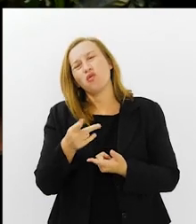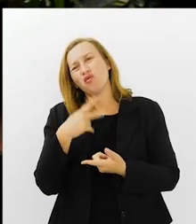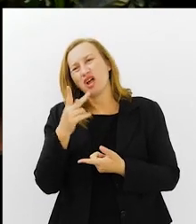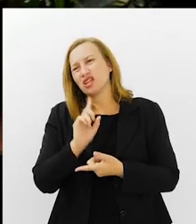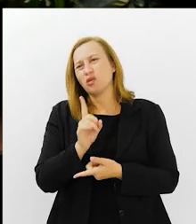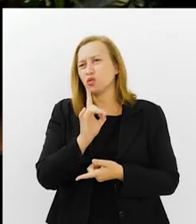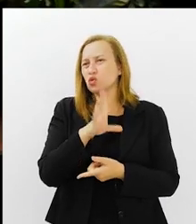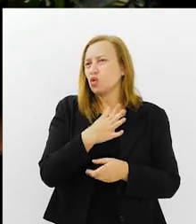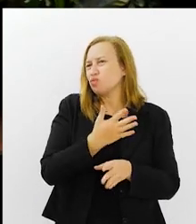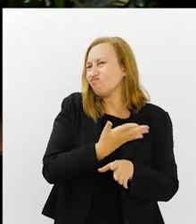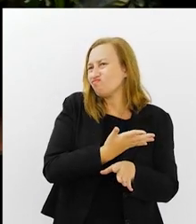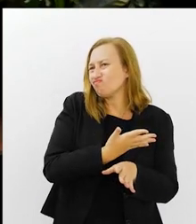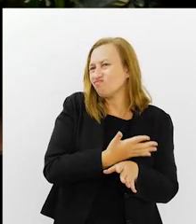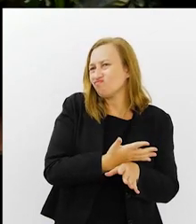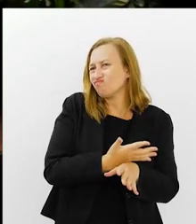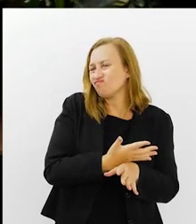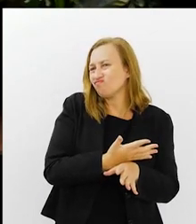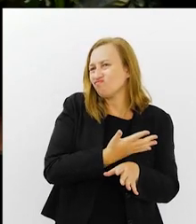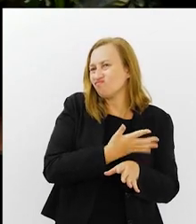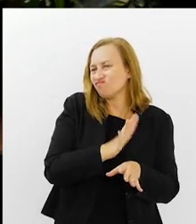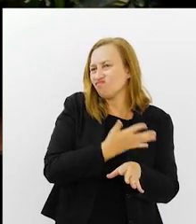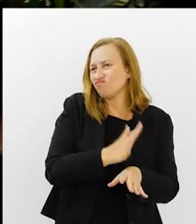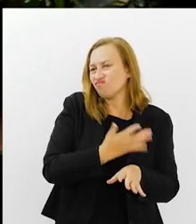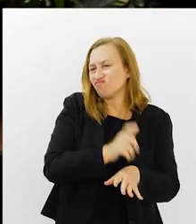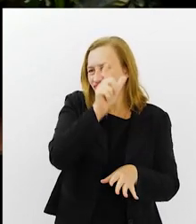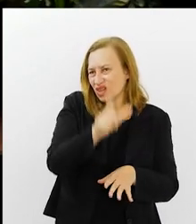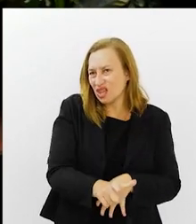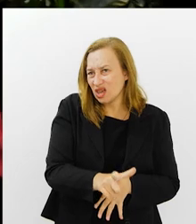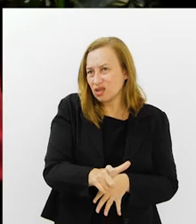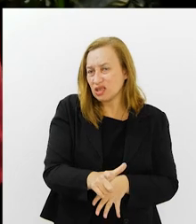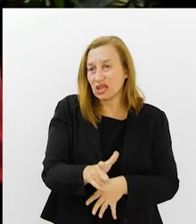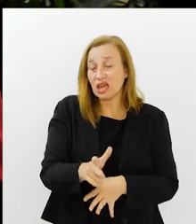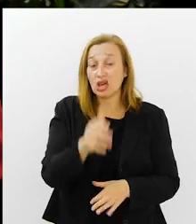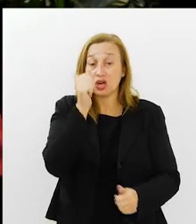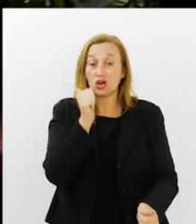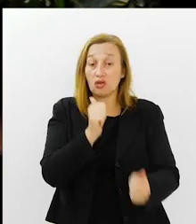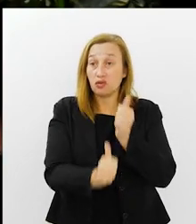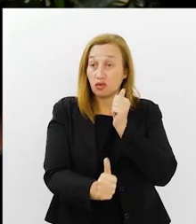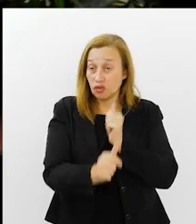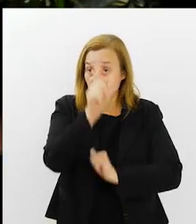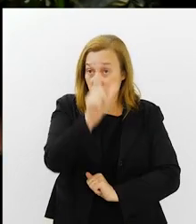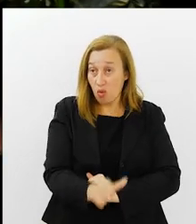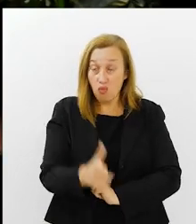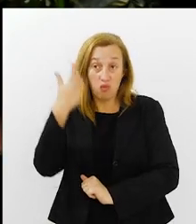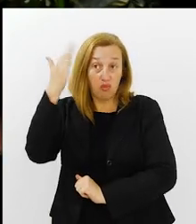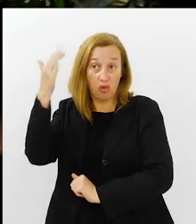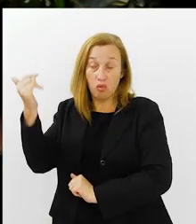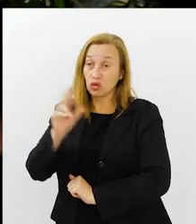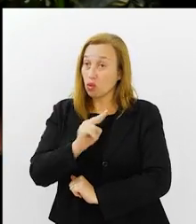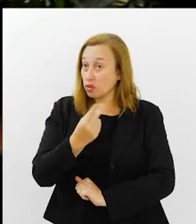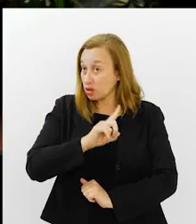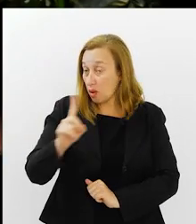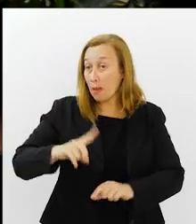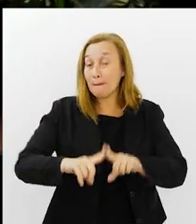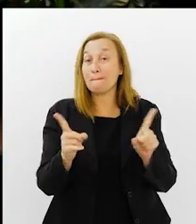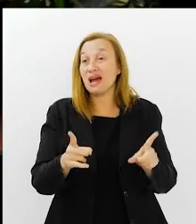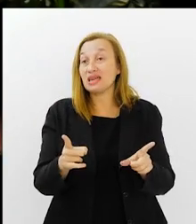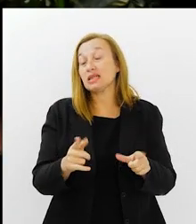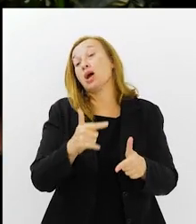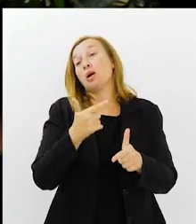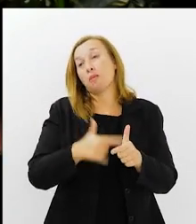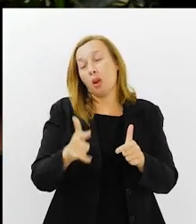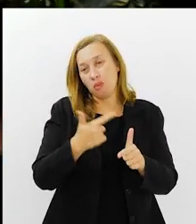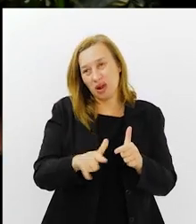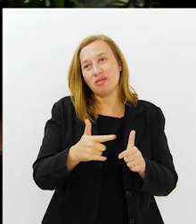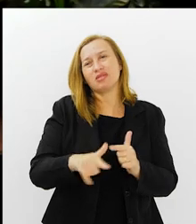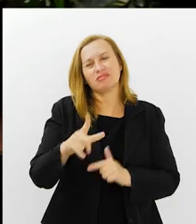tratar não só do treinador. Se tem craque, se não tem craque ali dentro das quatro linhas. Mas o Dorival também enfrentou